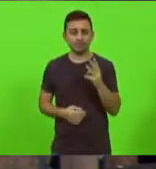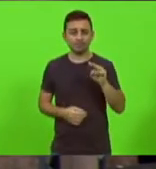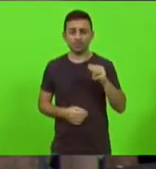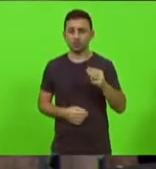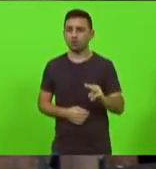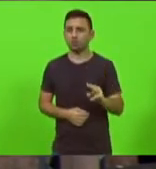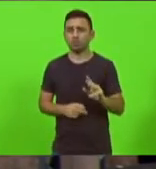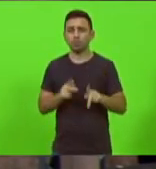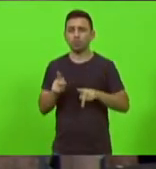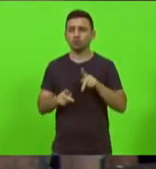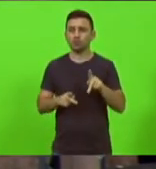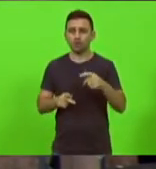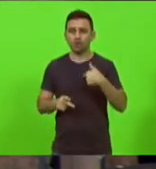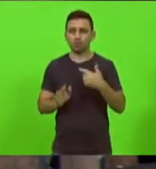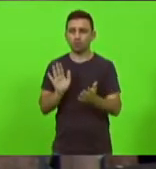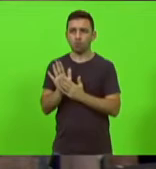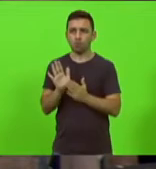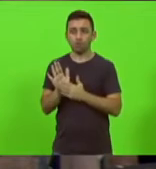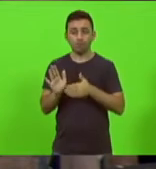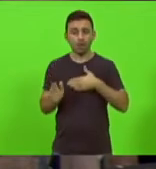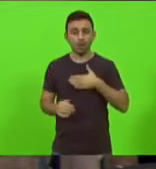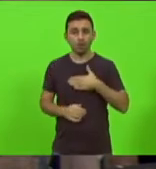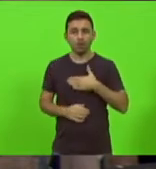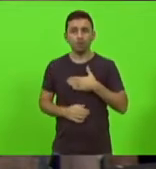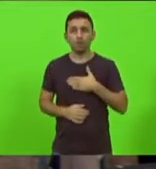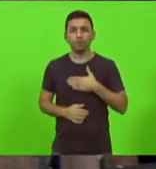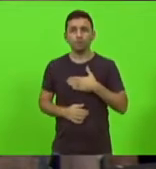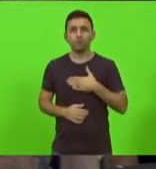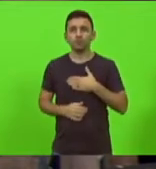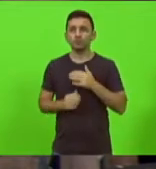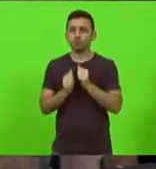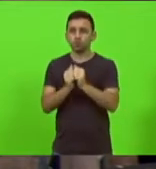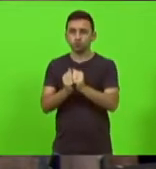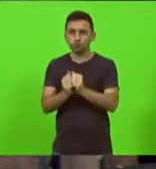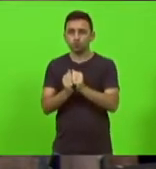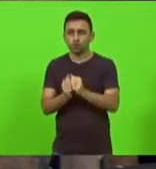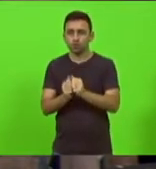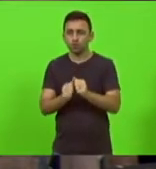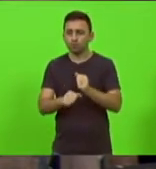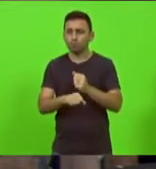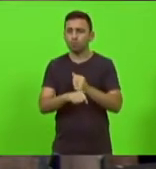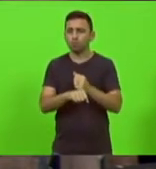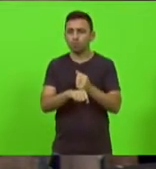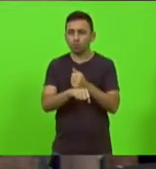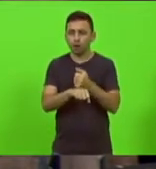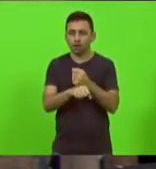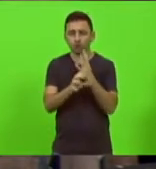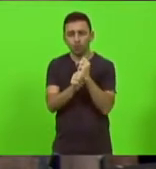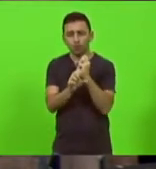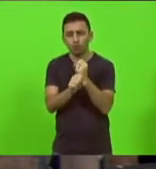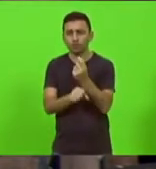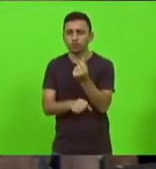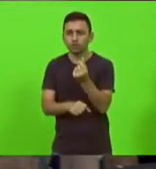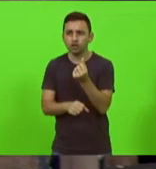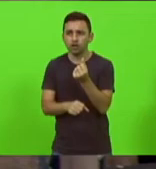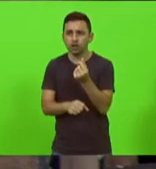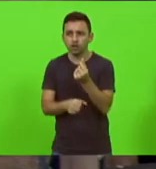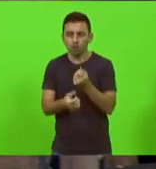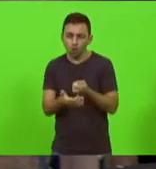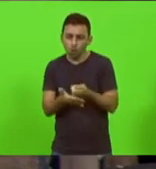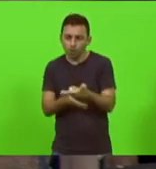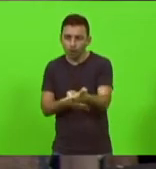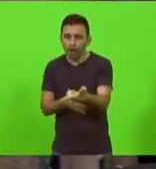eu me proponho deputado Bruno a gente fazer uma vaquinha e comprar essa agulha que não deve ser cara e não deixar